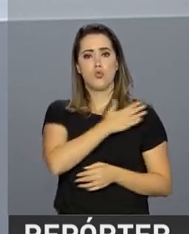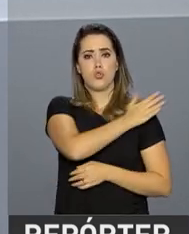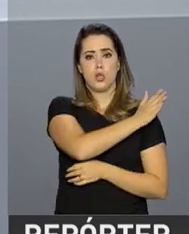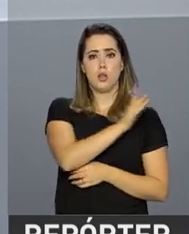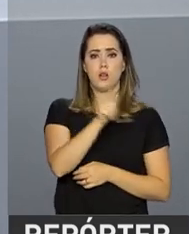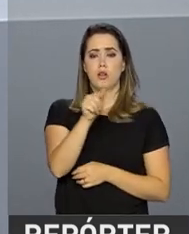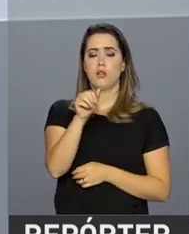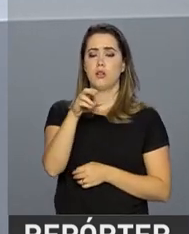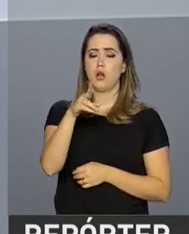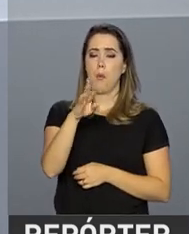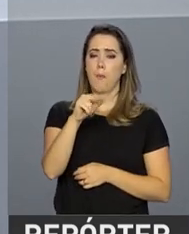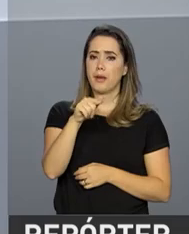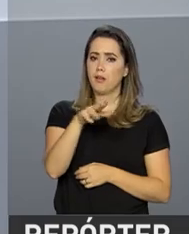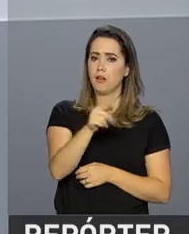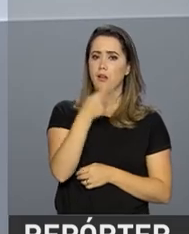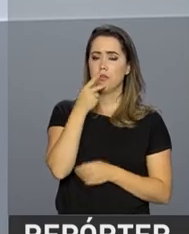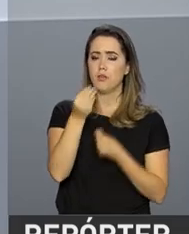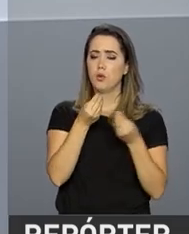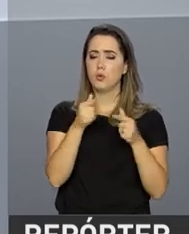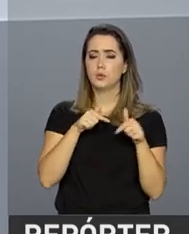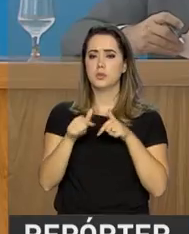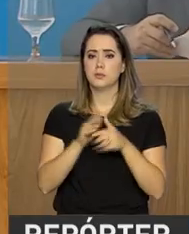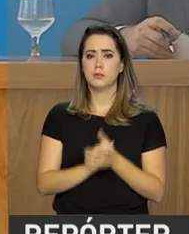realizado com as Forças de Segurança.